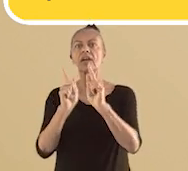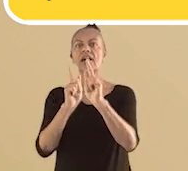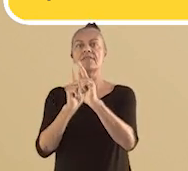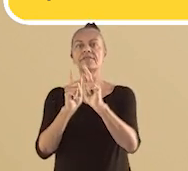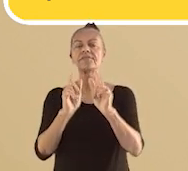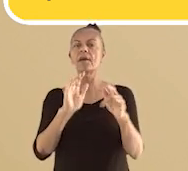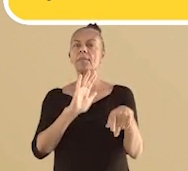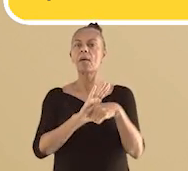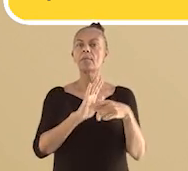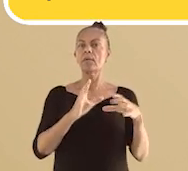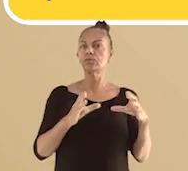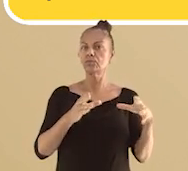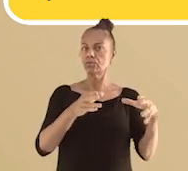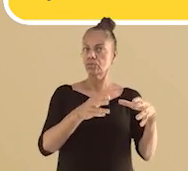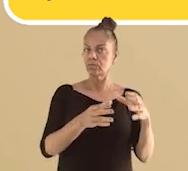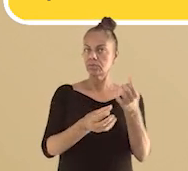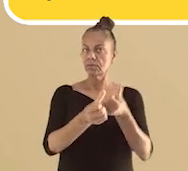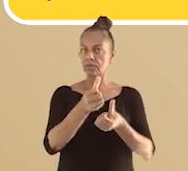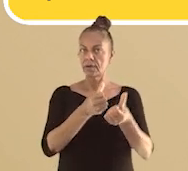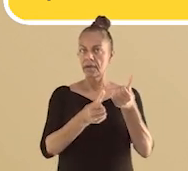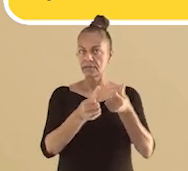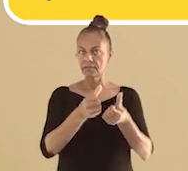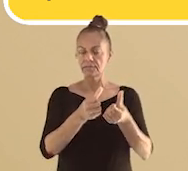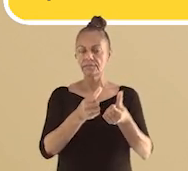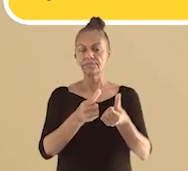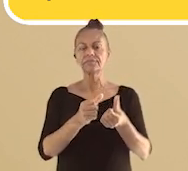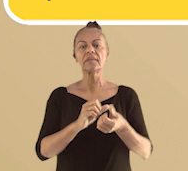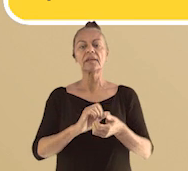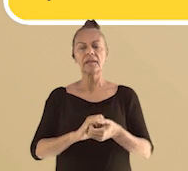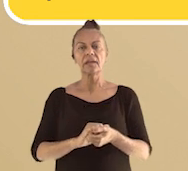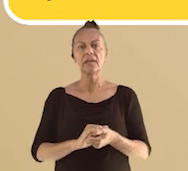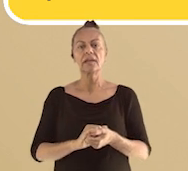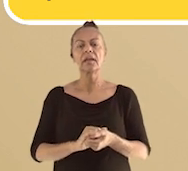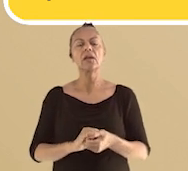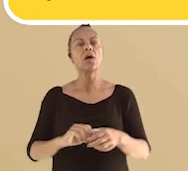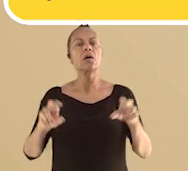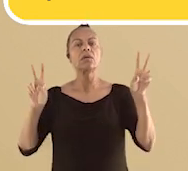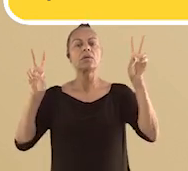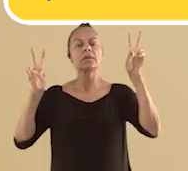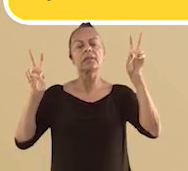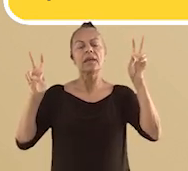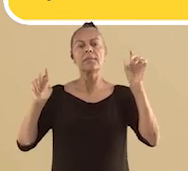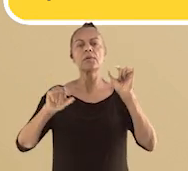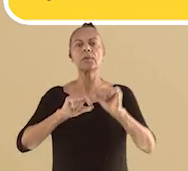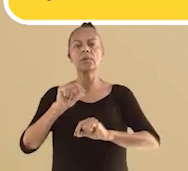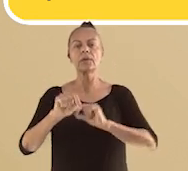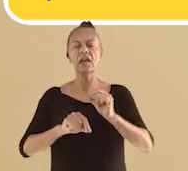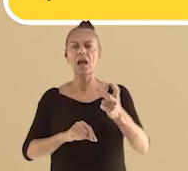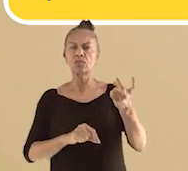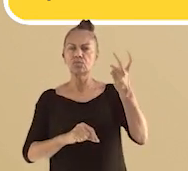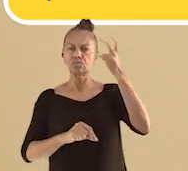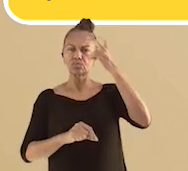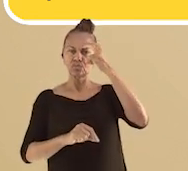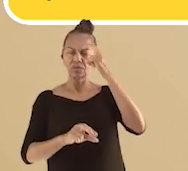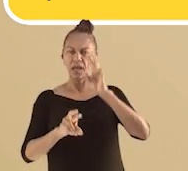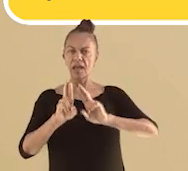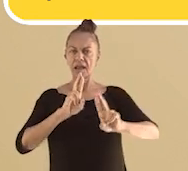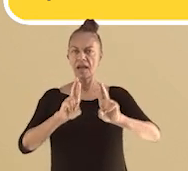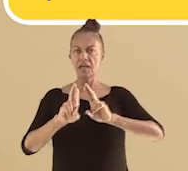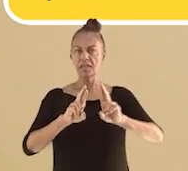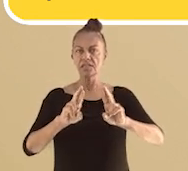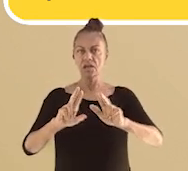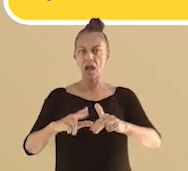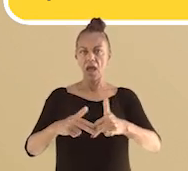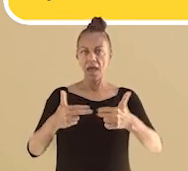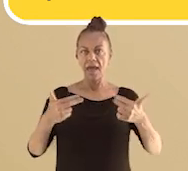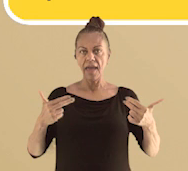segundo ciclo da EJA. Como já dito anteriormente, o eixo temático a ser trabalhado é cultura e relações étnico-raciais.